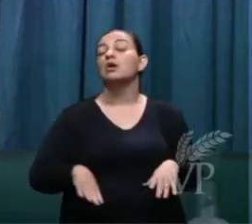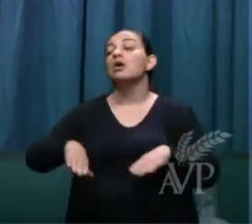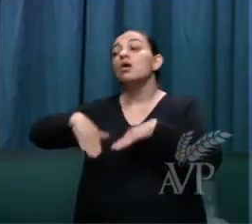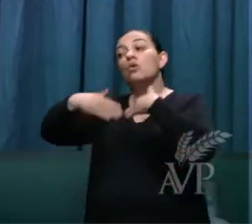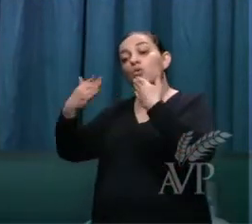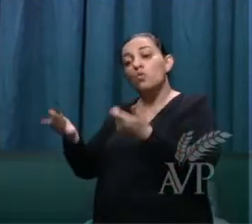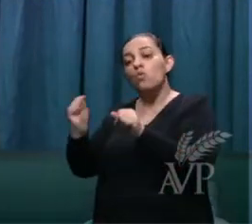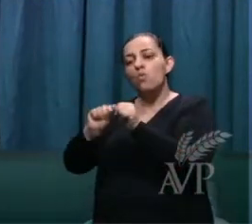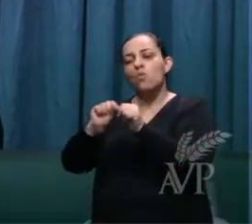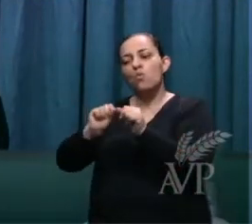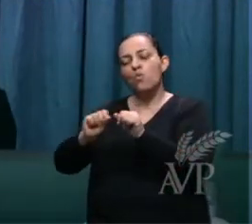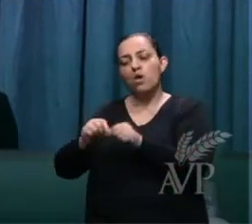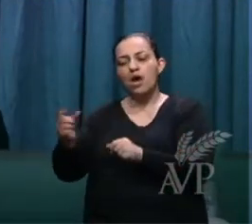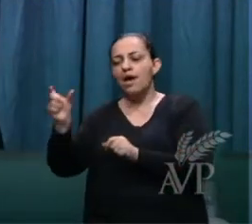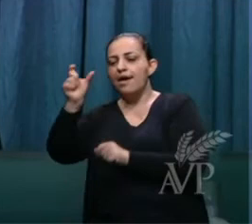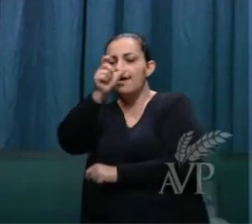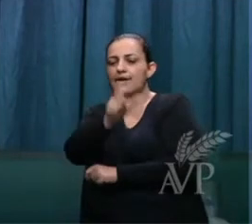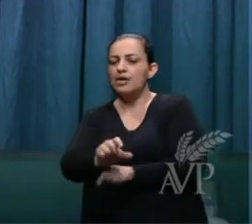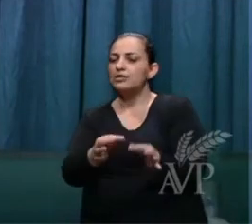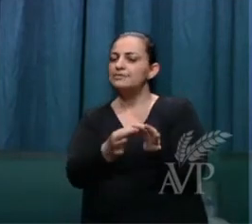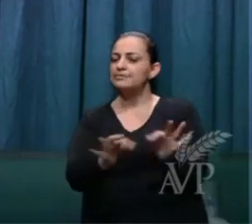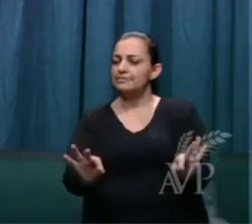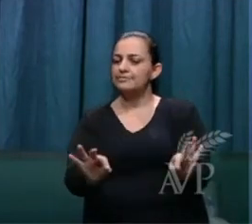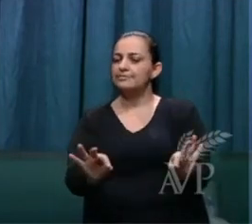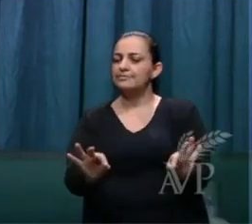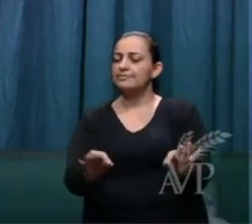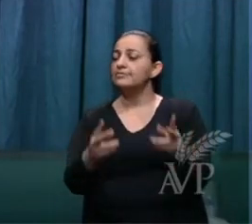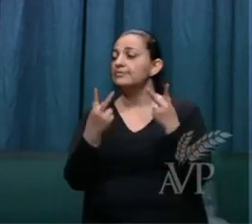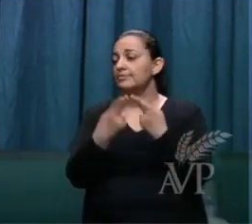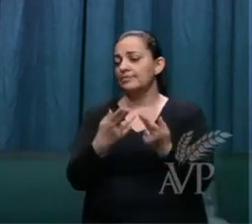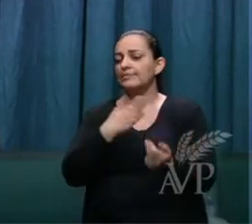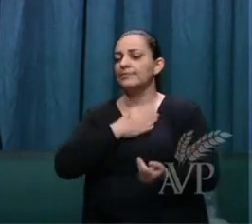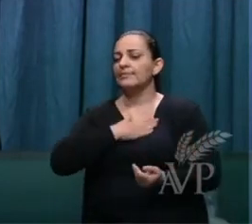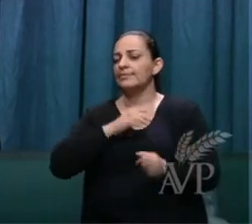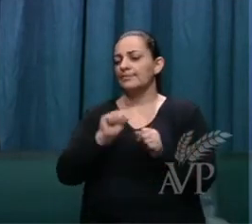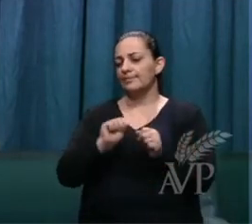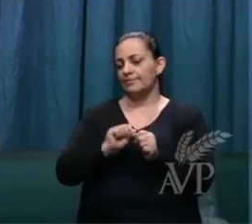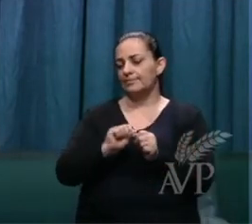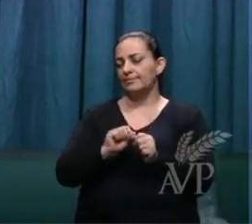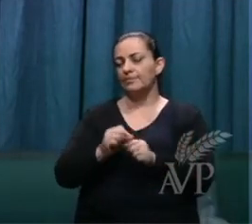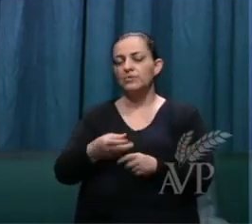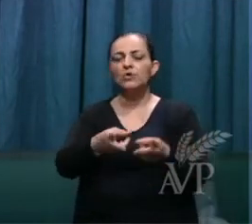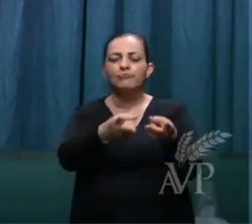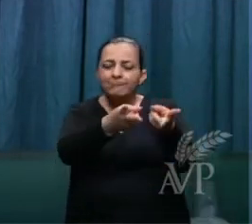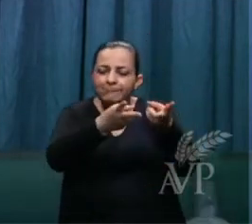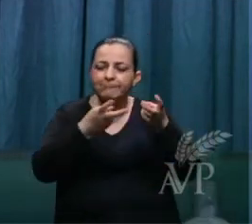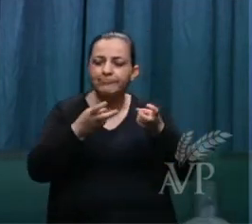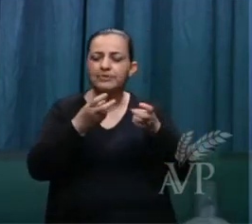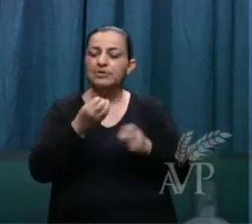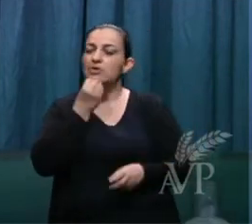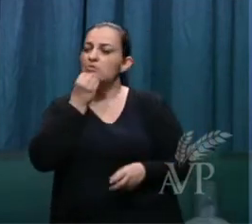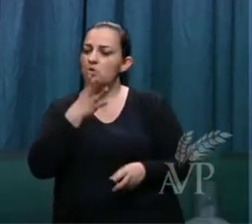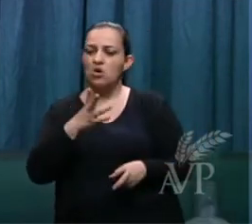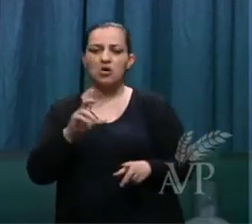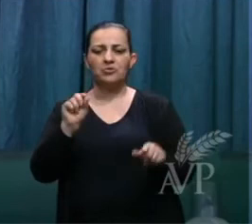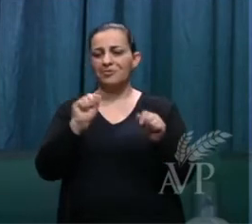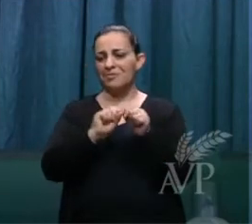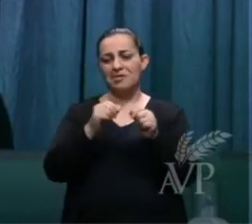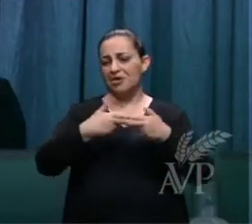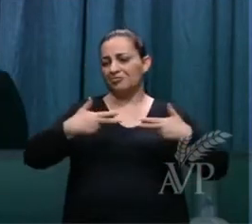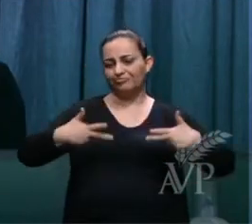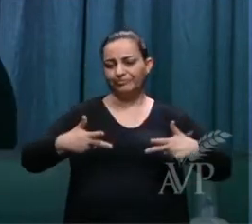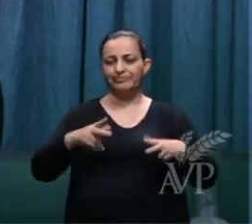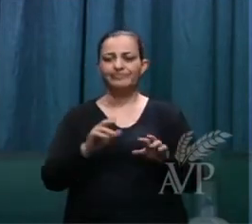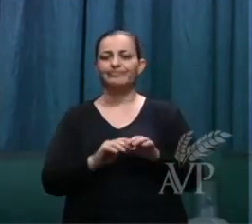destes pequeninos a mim fizestes você veja que a bondade não é uma coisa fabricada